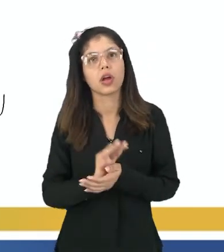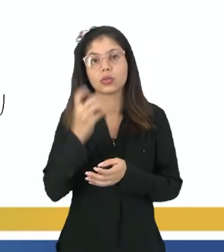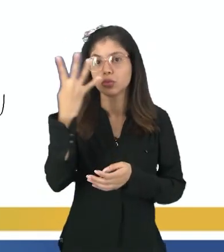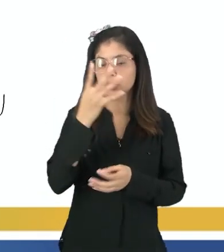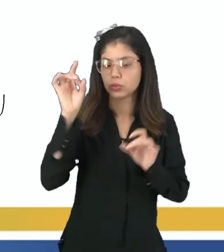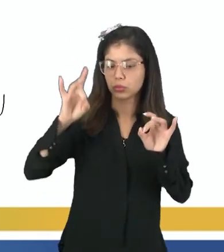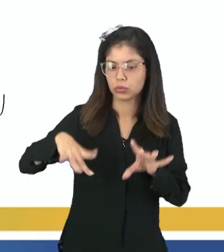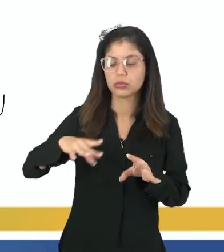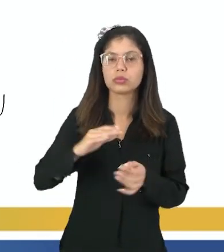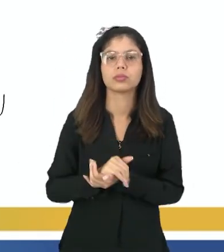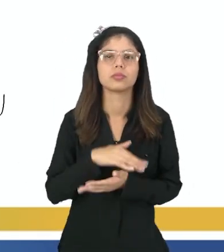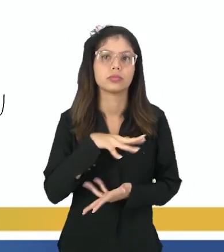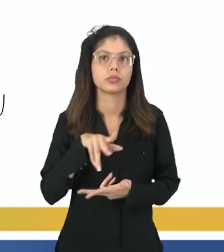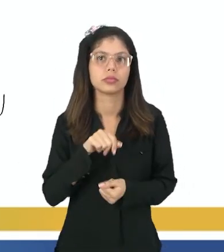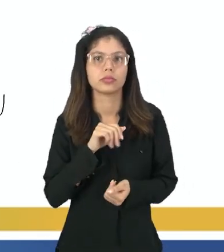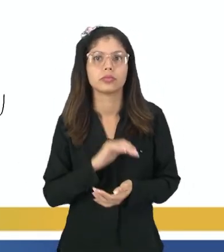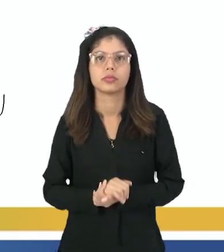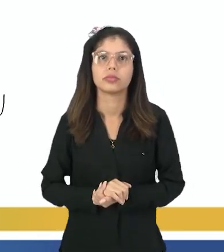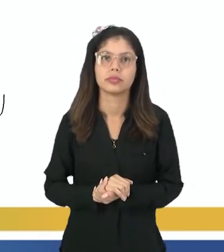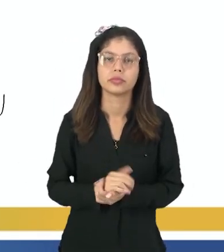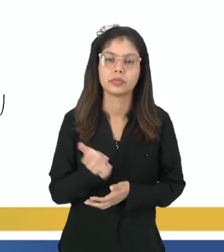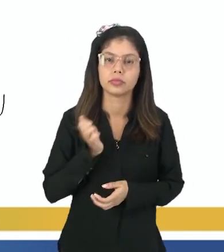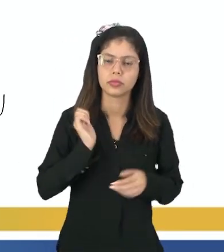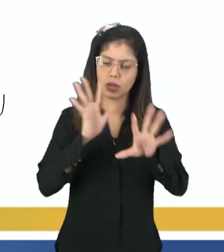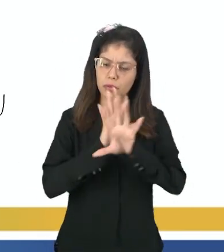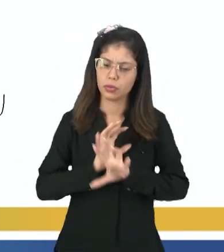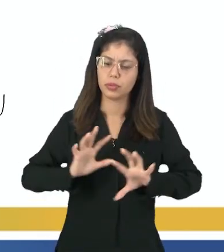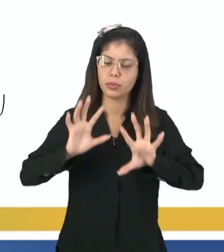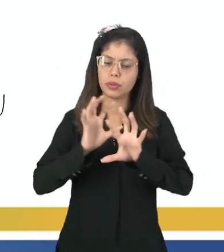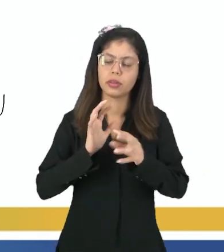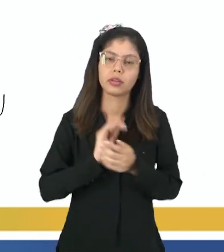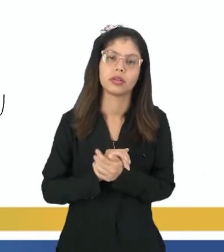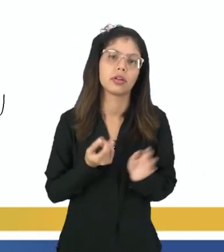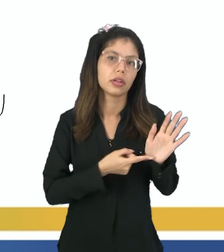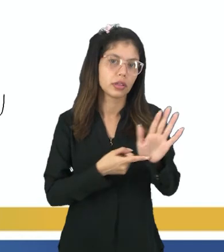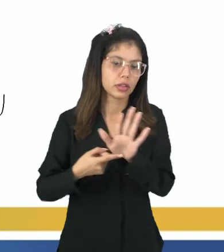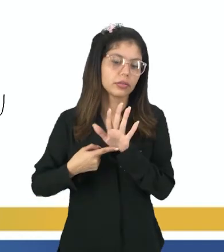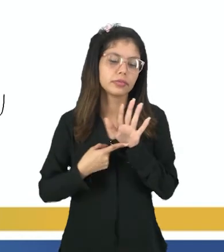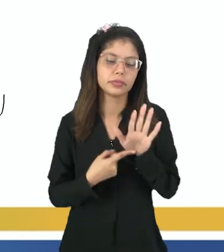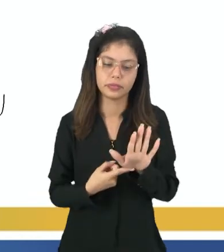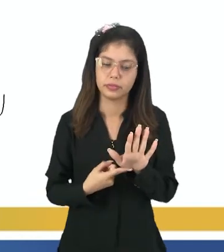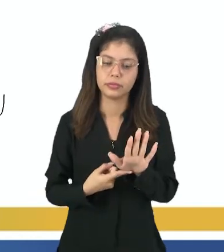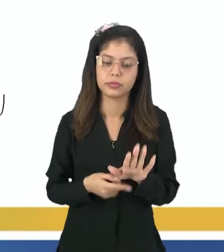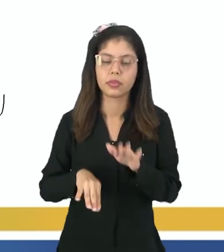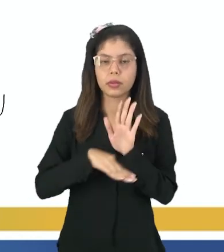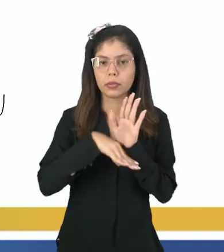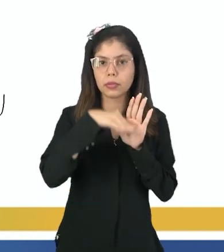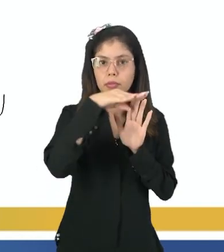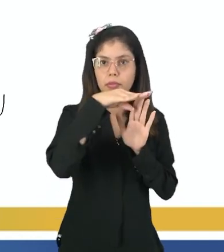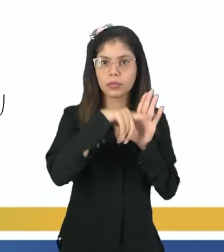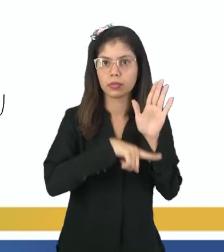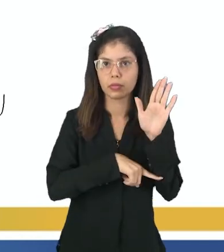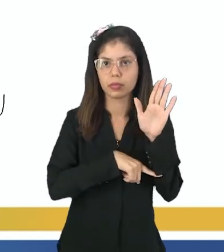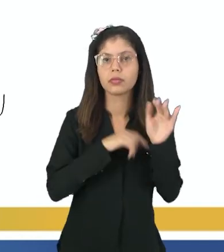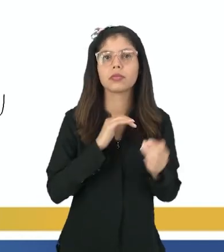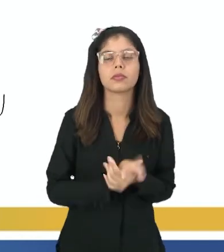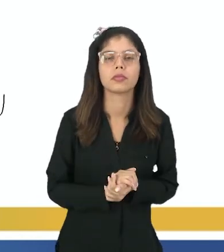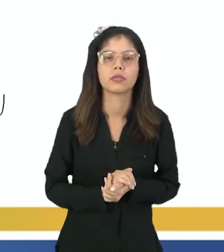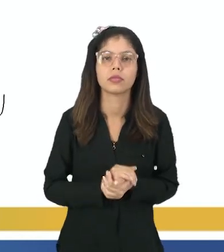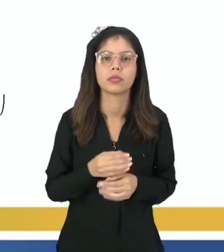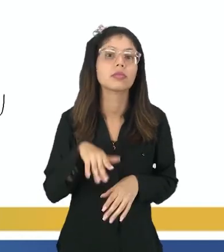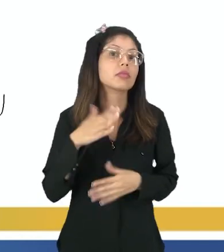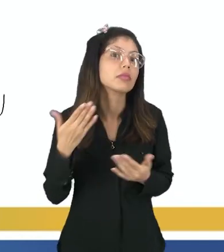últimos planetas, que são os planetas ricos em gases e que apresentam aí as temperaturas mais baixas? E aí?